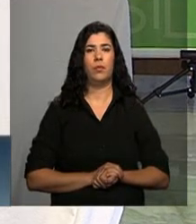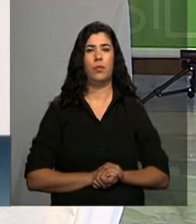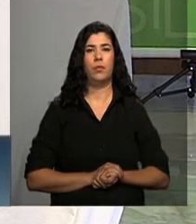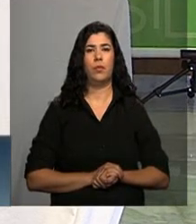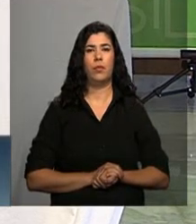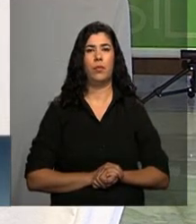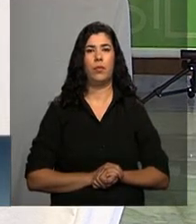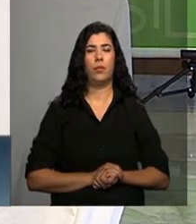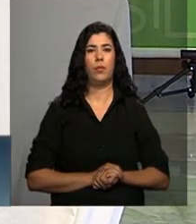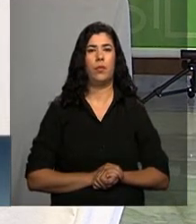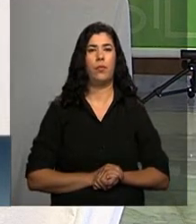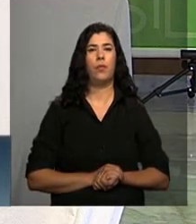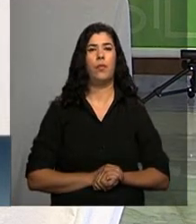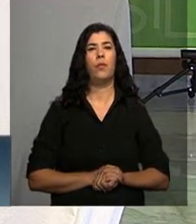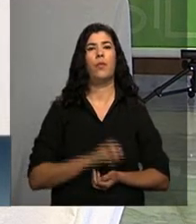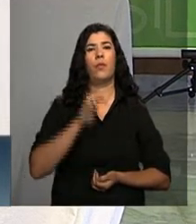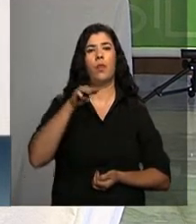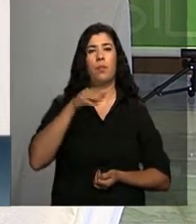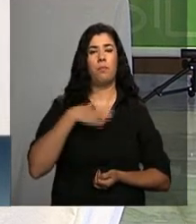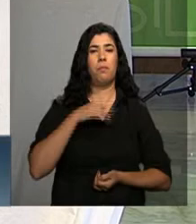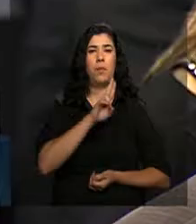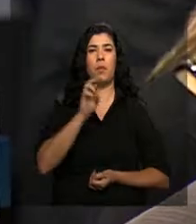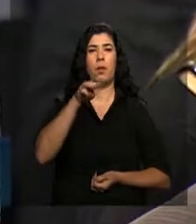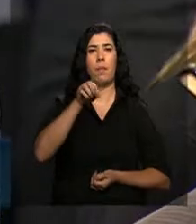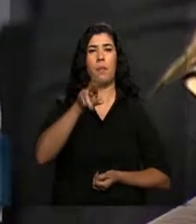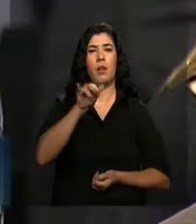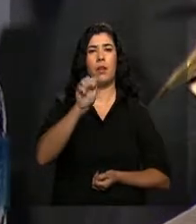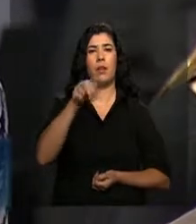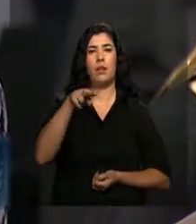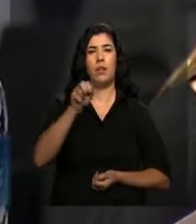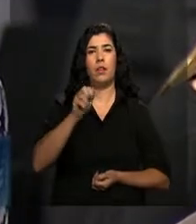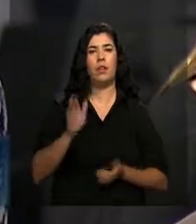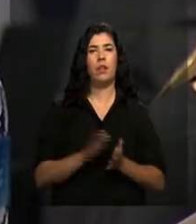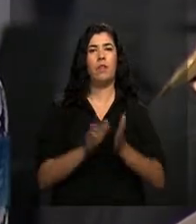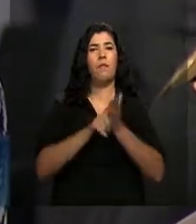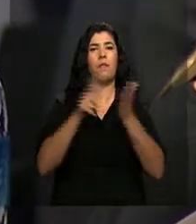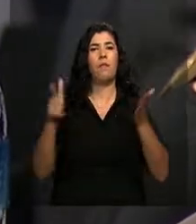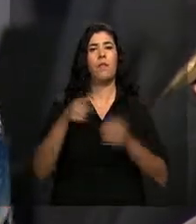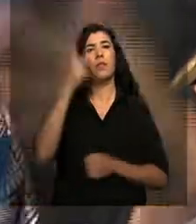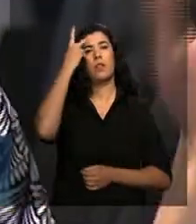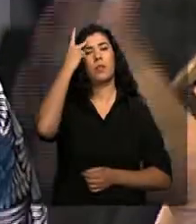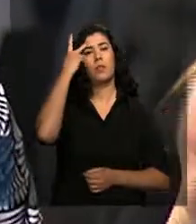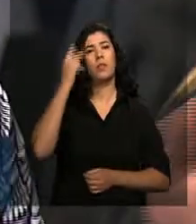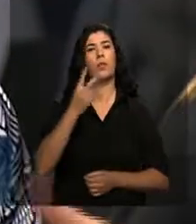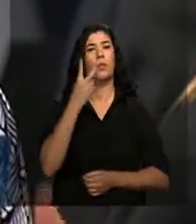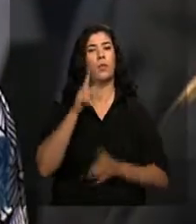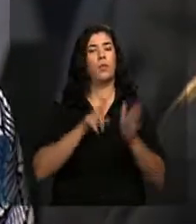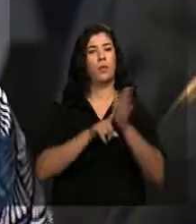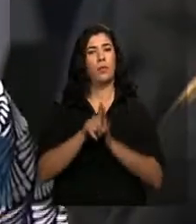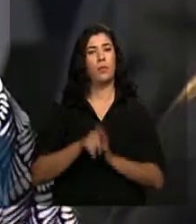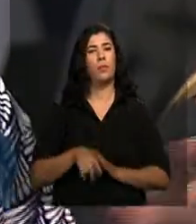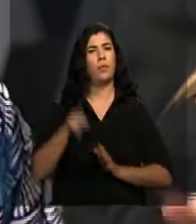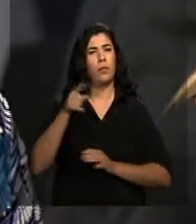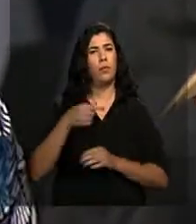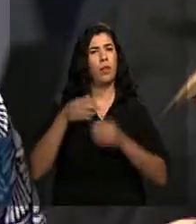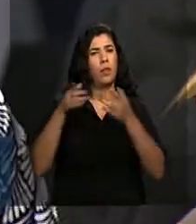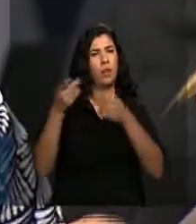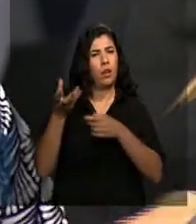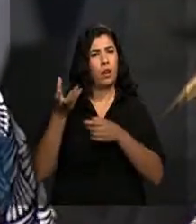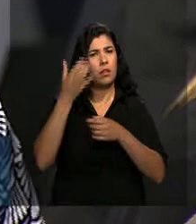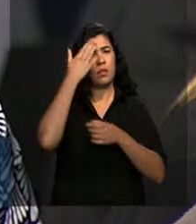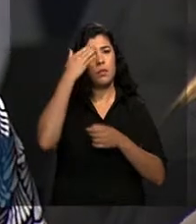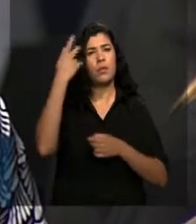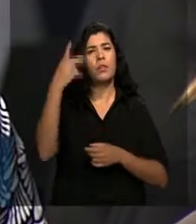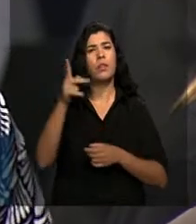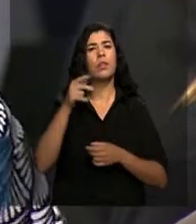Ministro, eu a Mariana Halbert, da Folha de São Paulo. Duas perguntas. Uma que falaram que o senhor pretende se